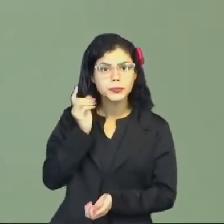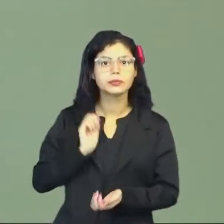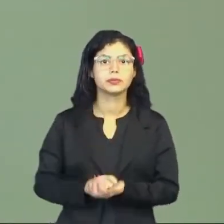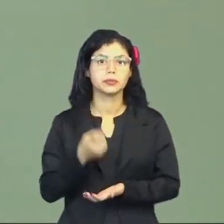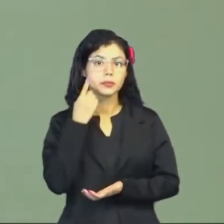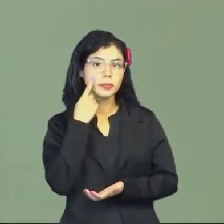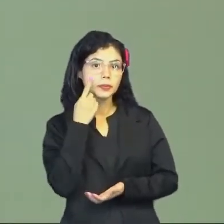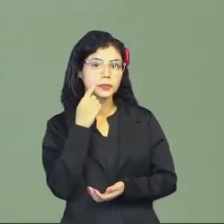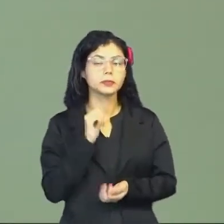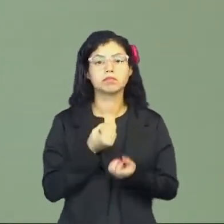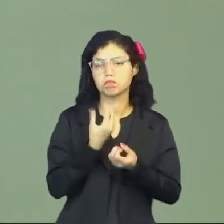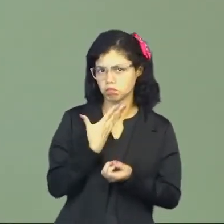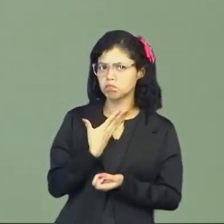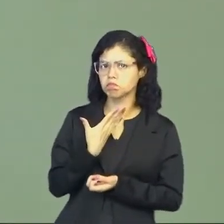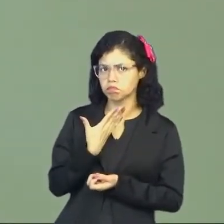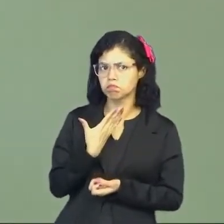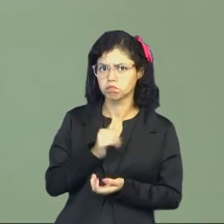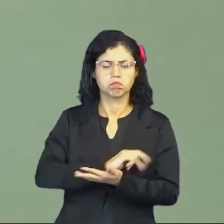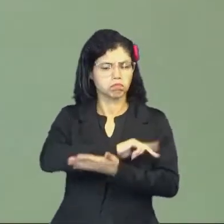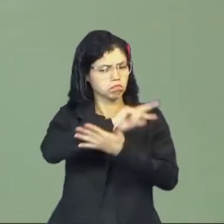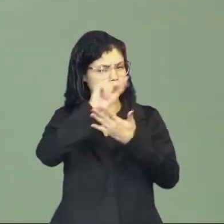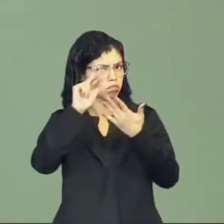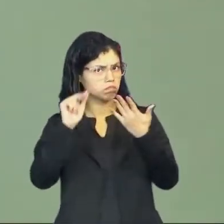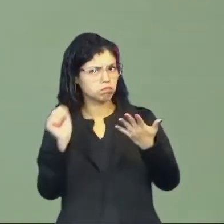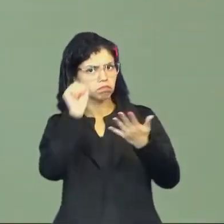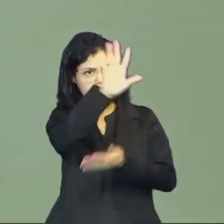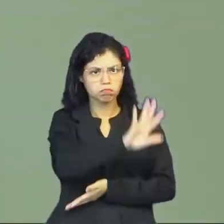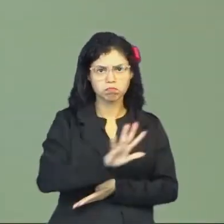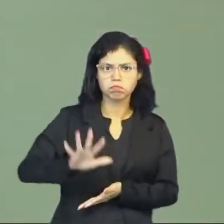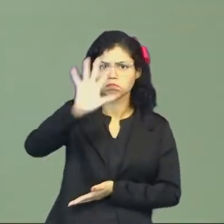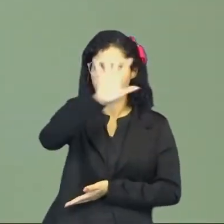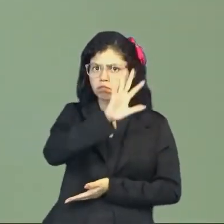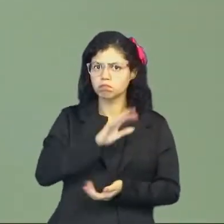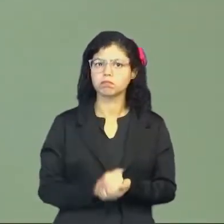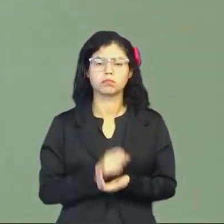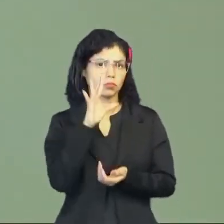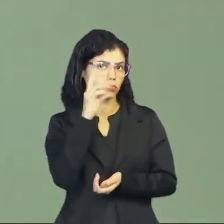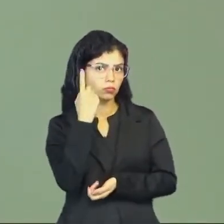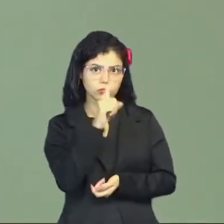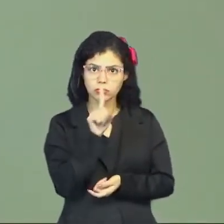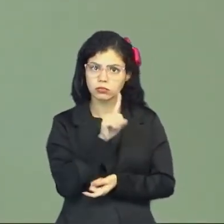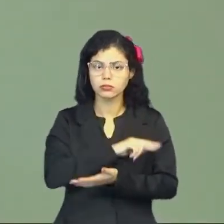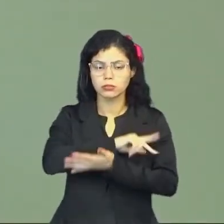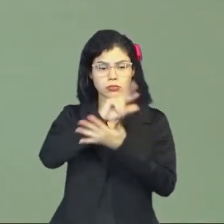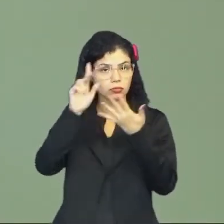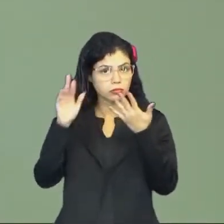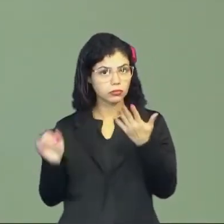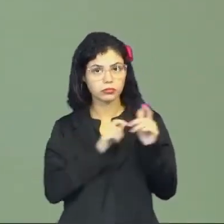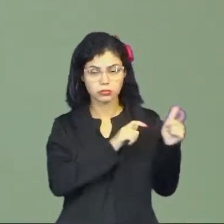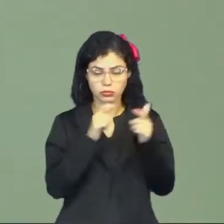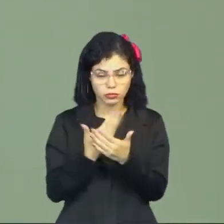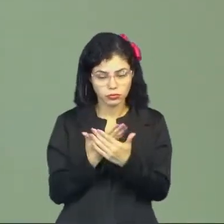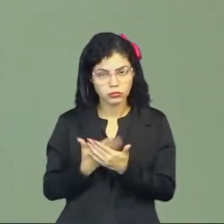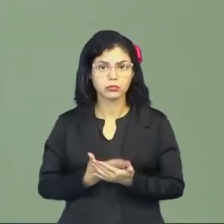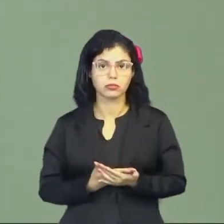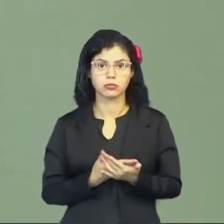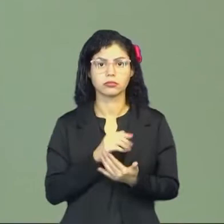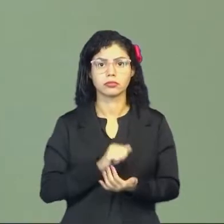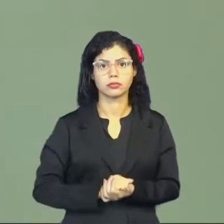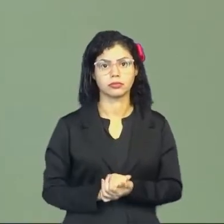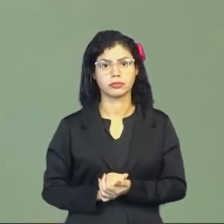Então, olhem, olharam bem, né? Foram várias nações, não foi só uma. Então, veio por vários estudos,